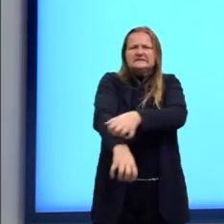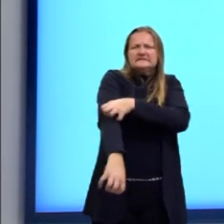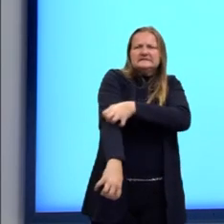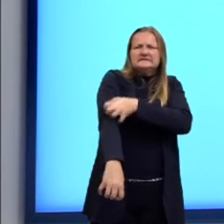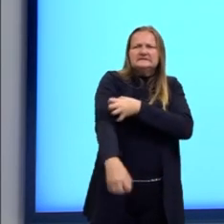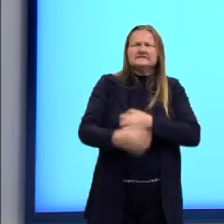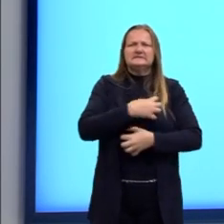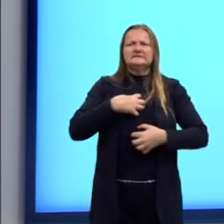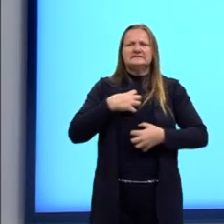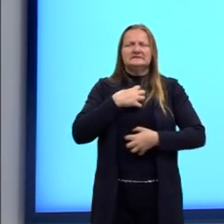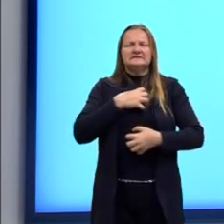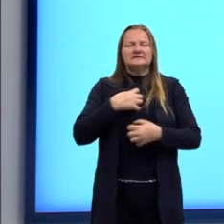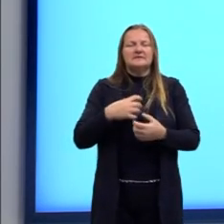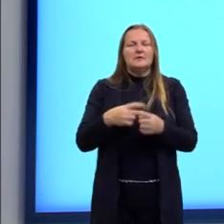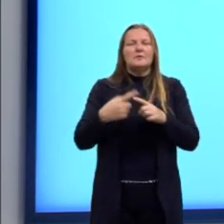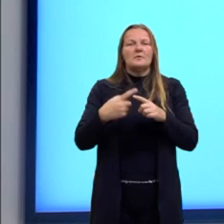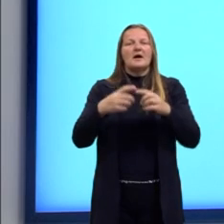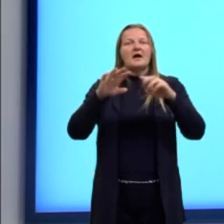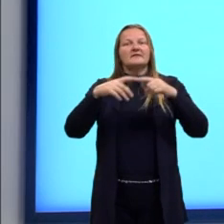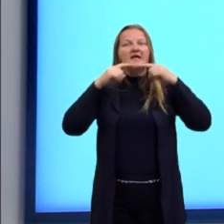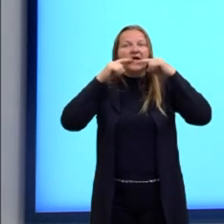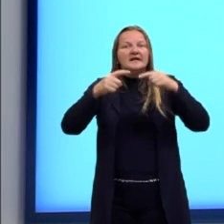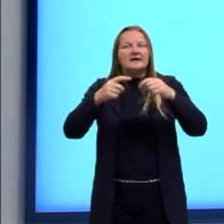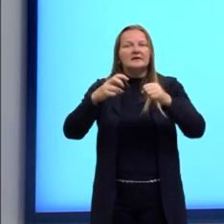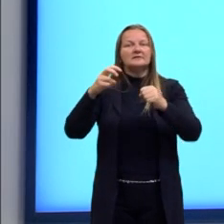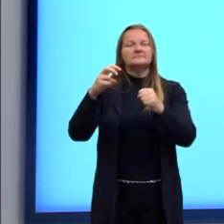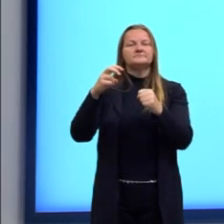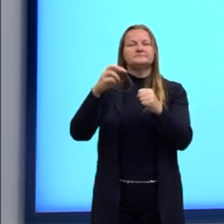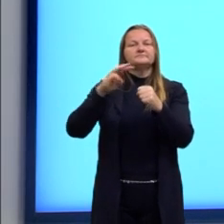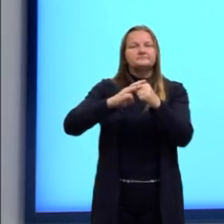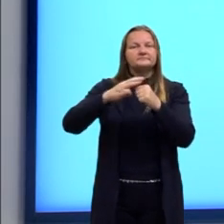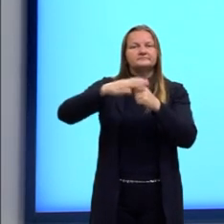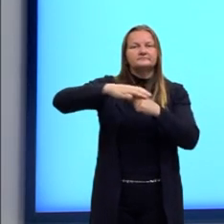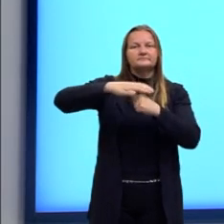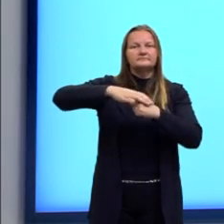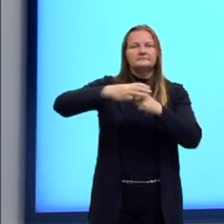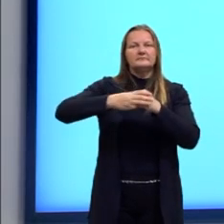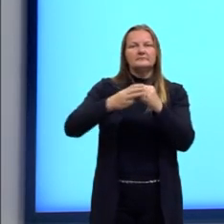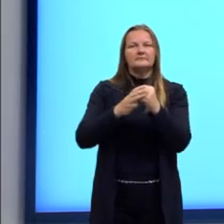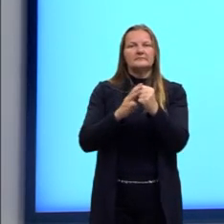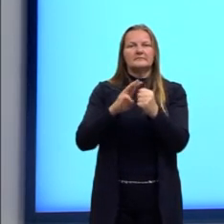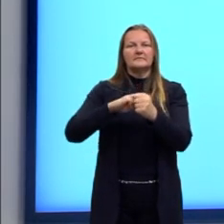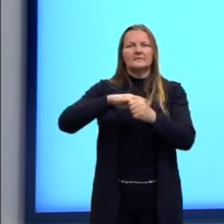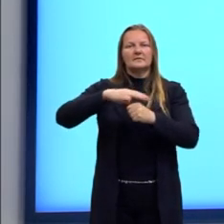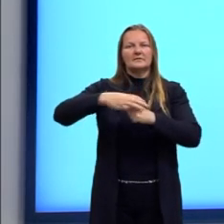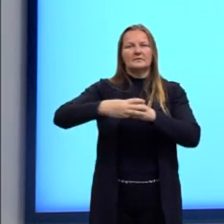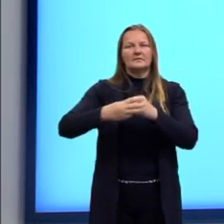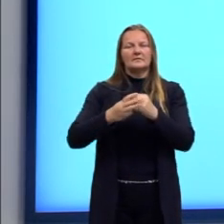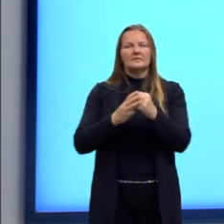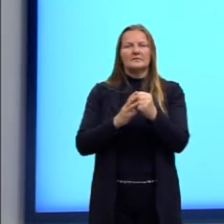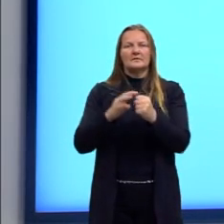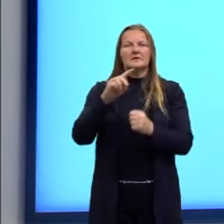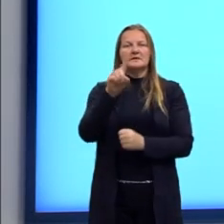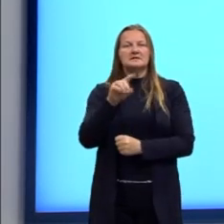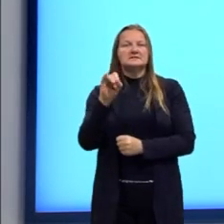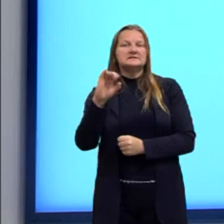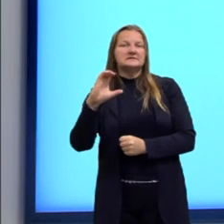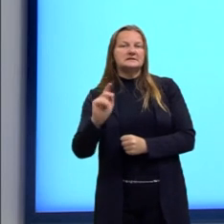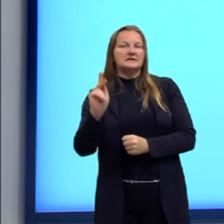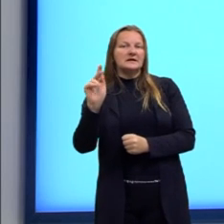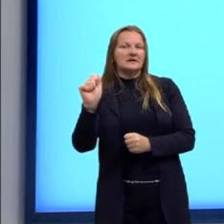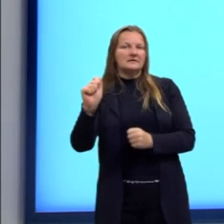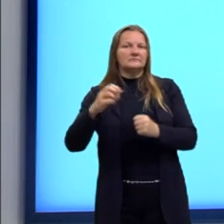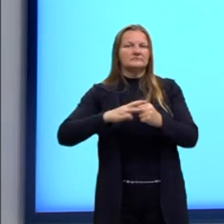reclamam mais, então, quando tem zika, tá? Então, a coceira é mais característica da zika.